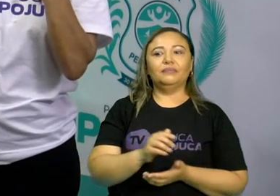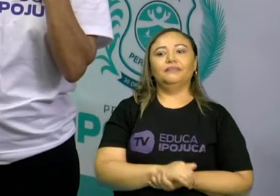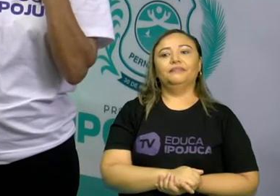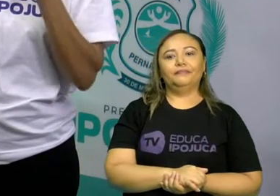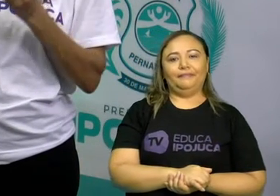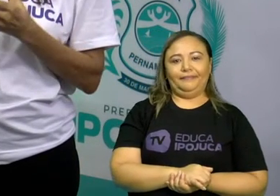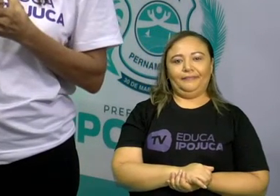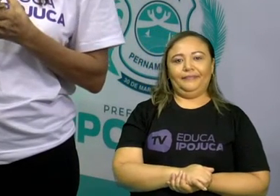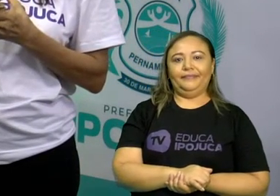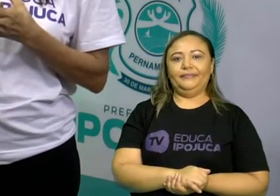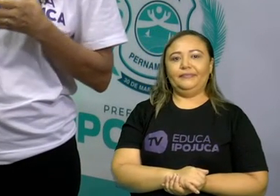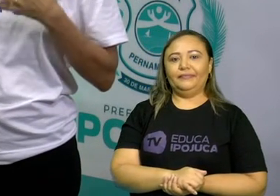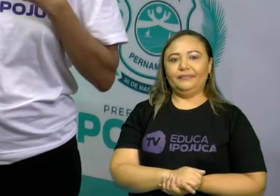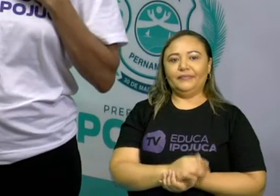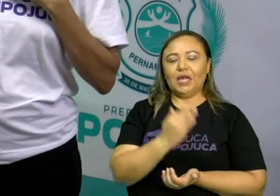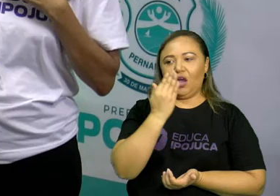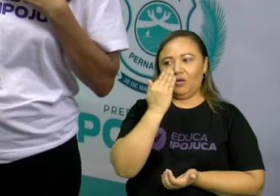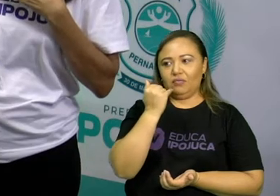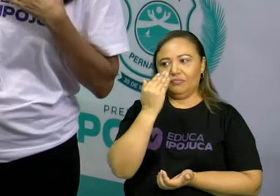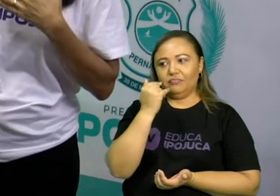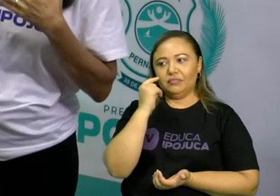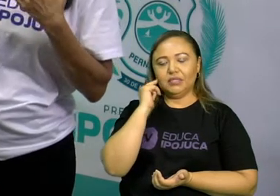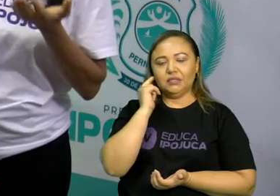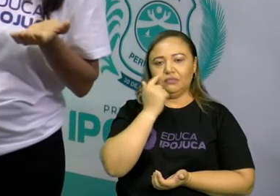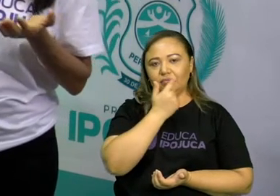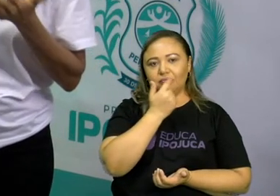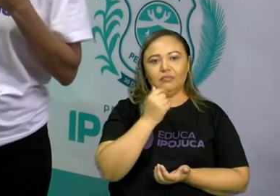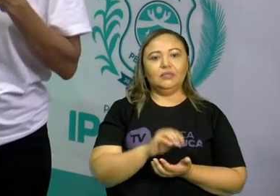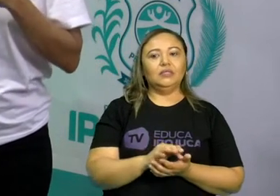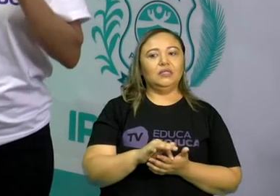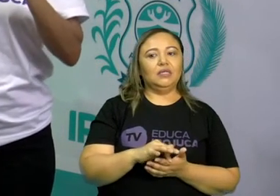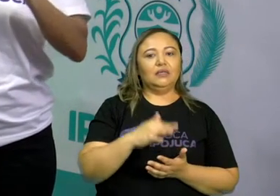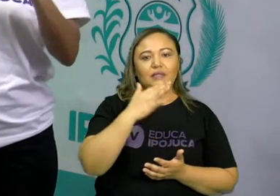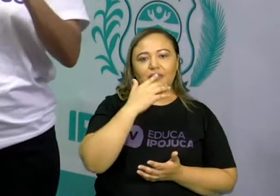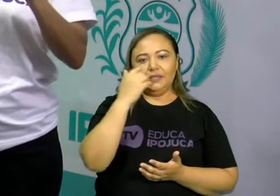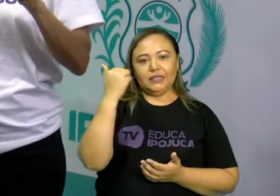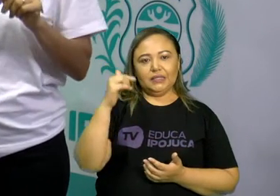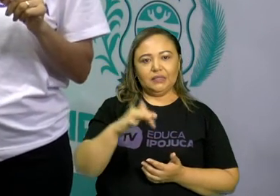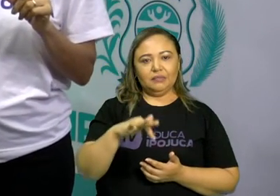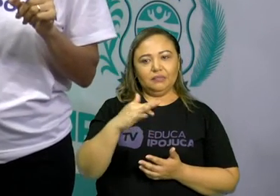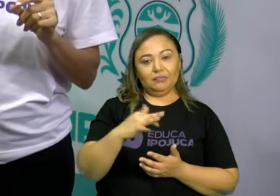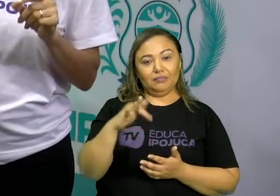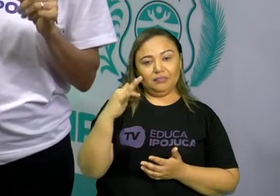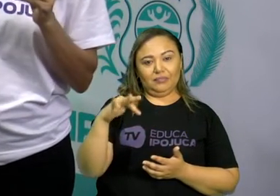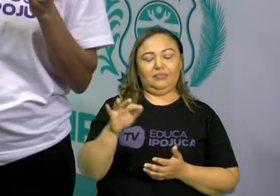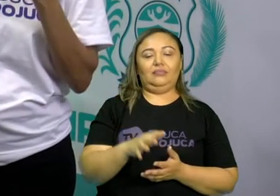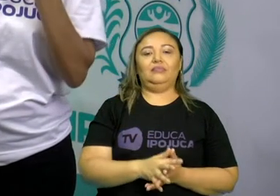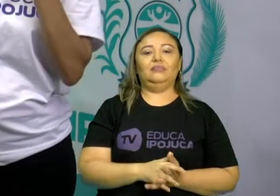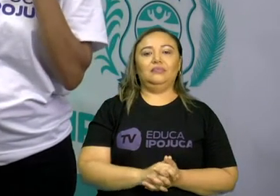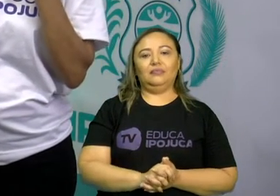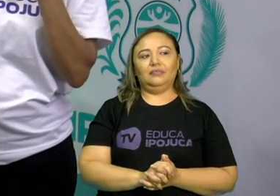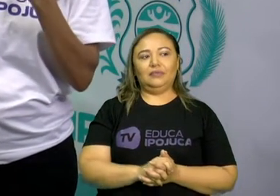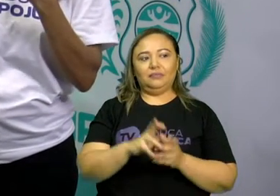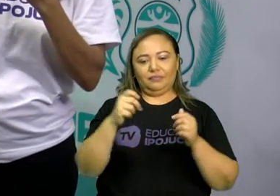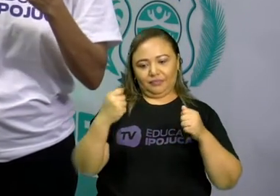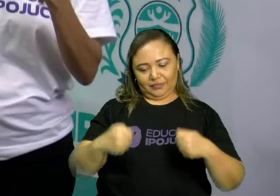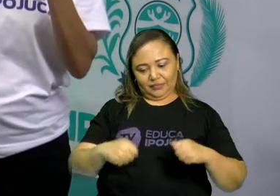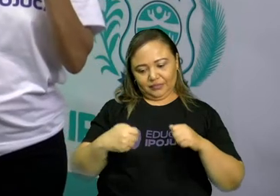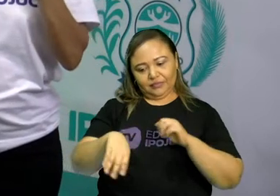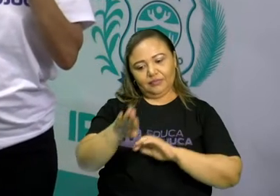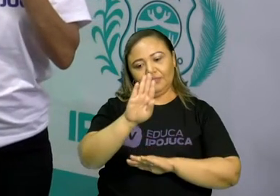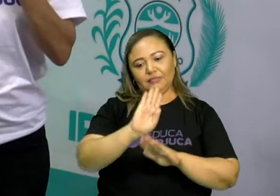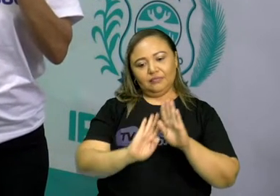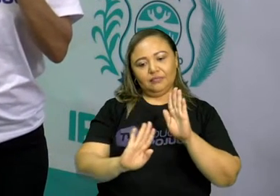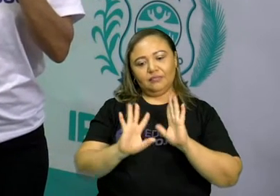machucada, dói, sangra. E isso a gente não pode. A gente tem que cuidar,